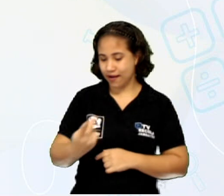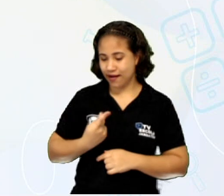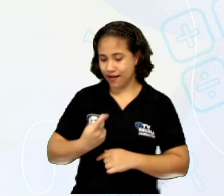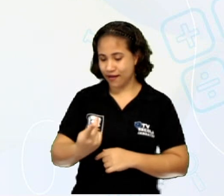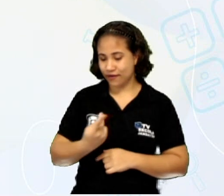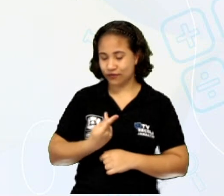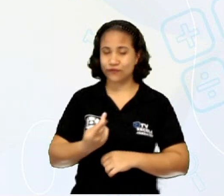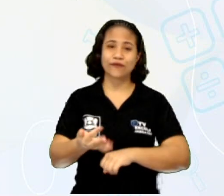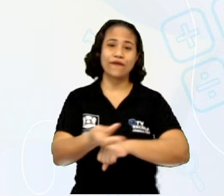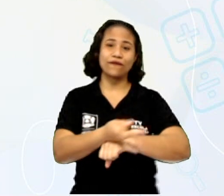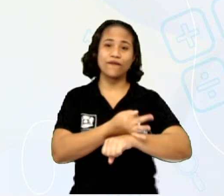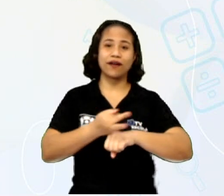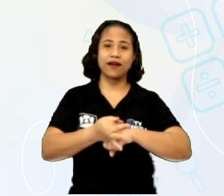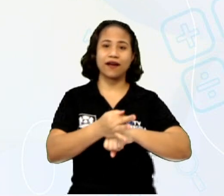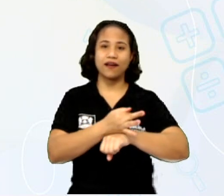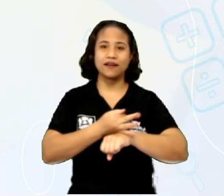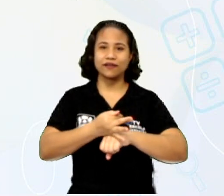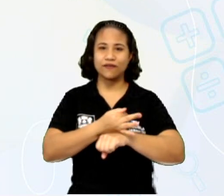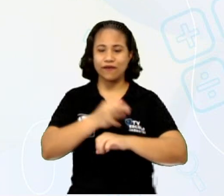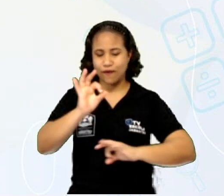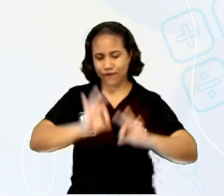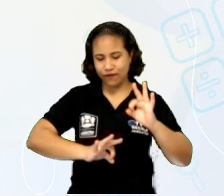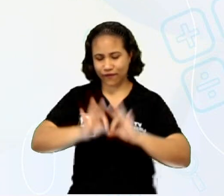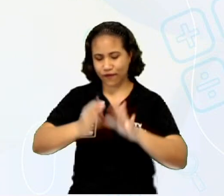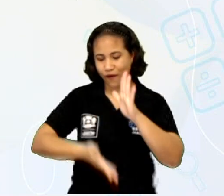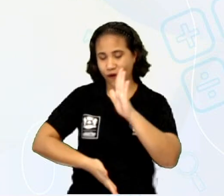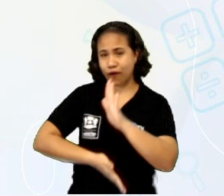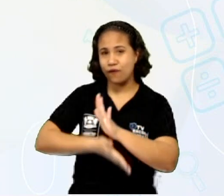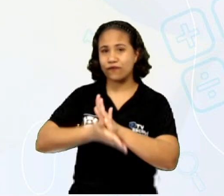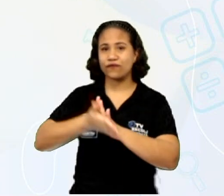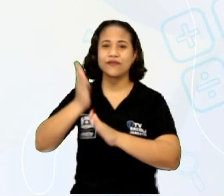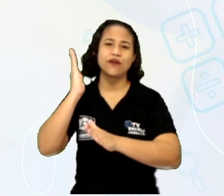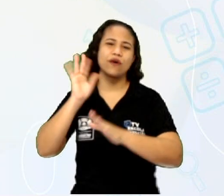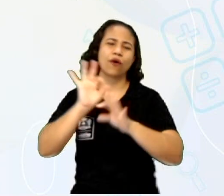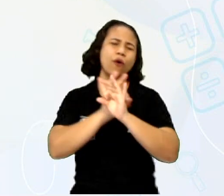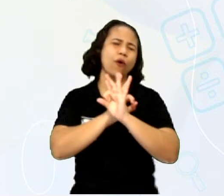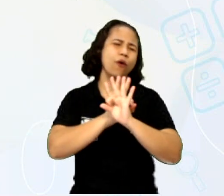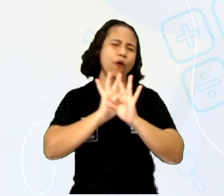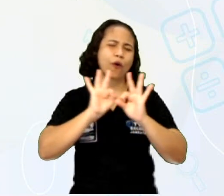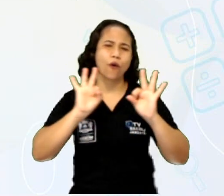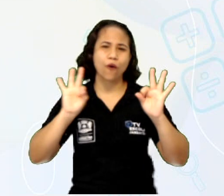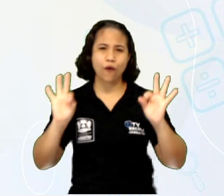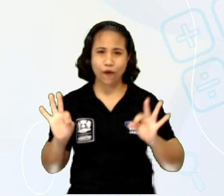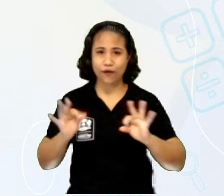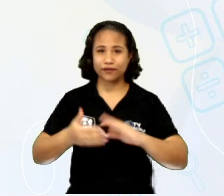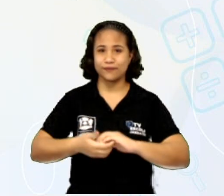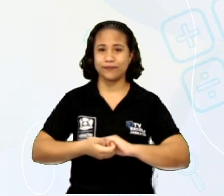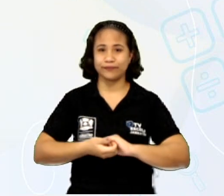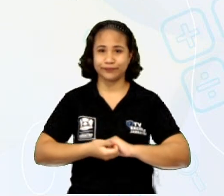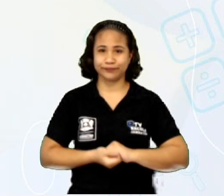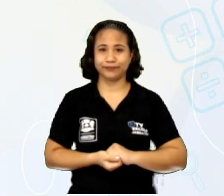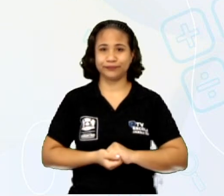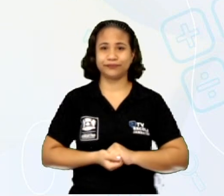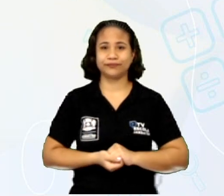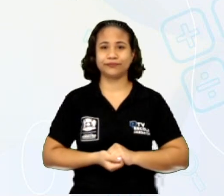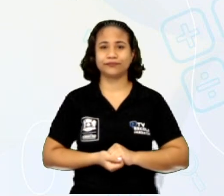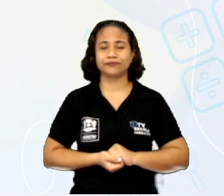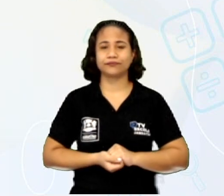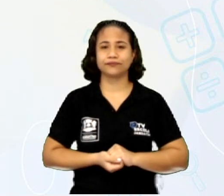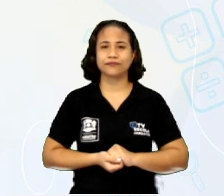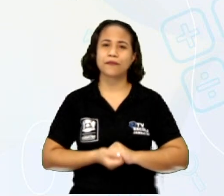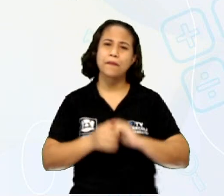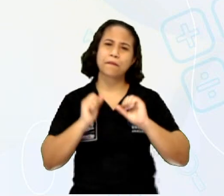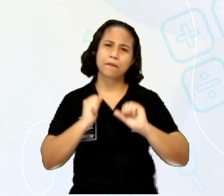férias. Nossa viagem está ótima. Boyfriend and I, a gente pode